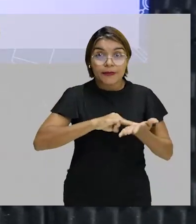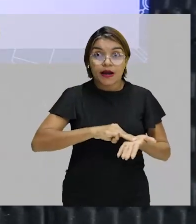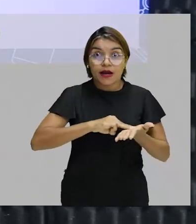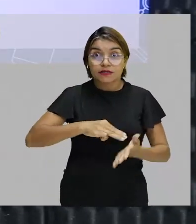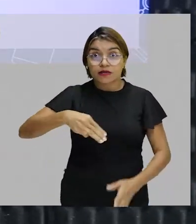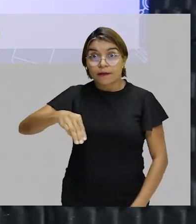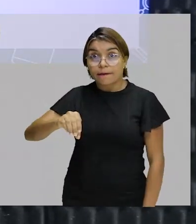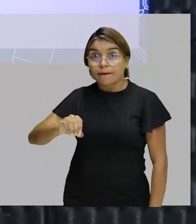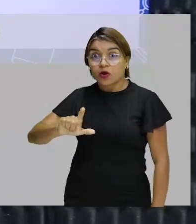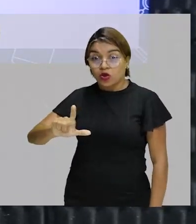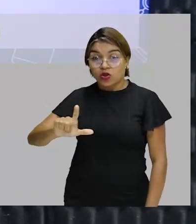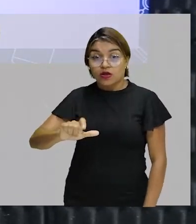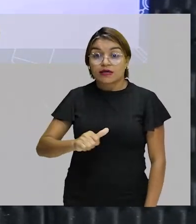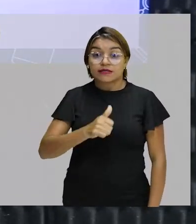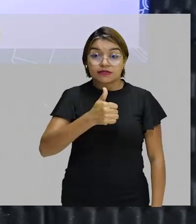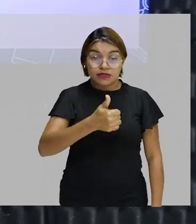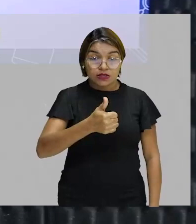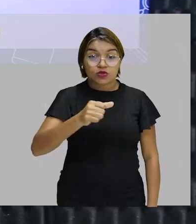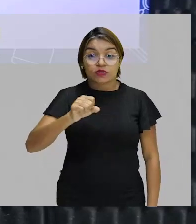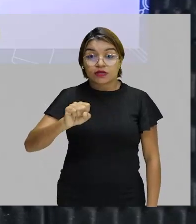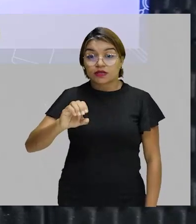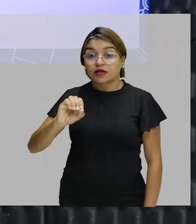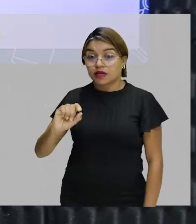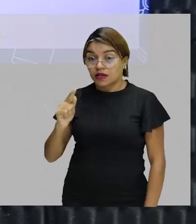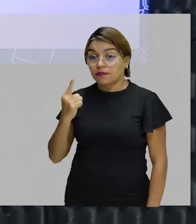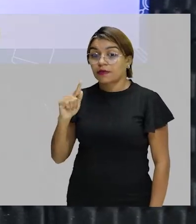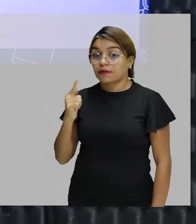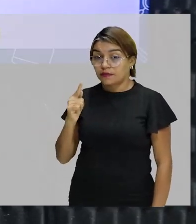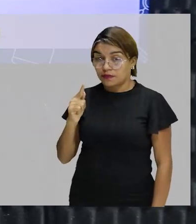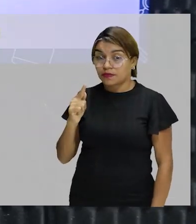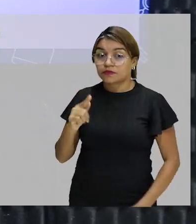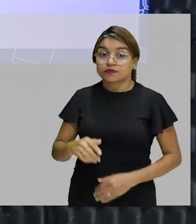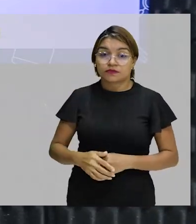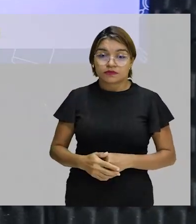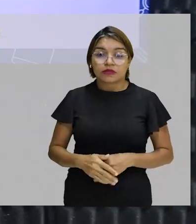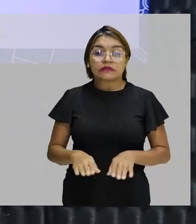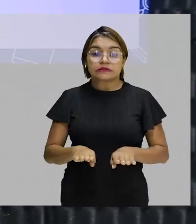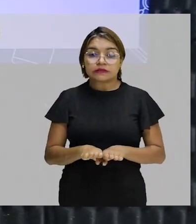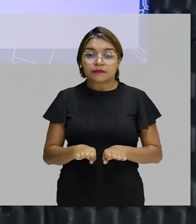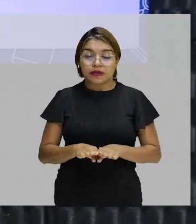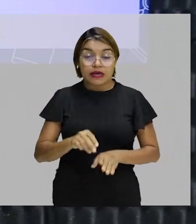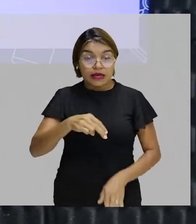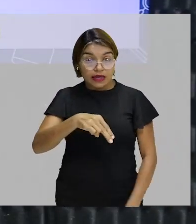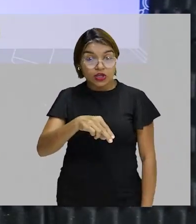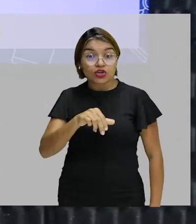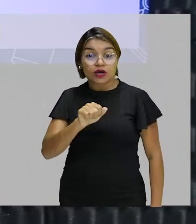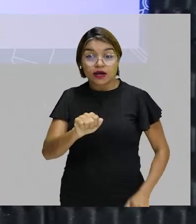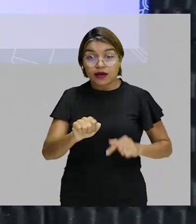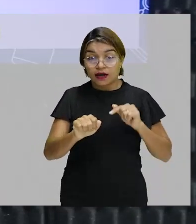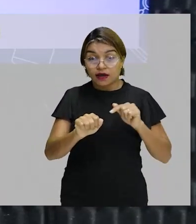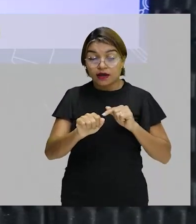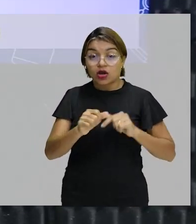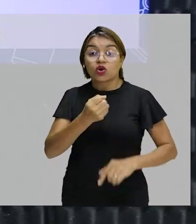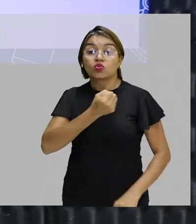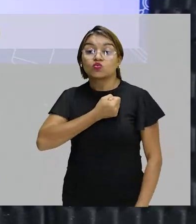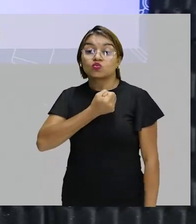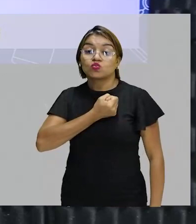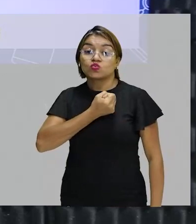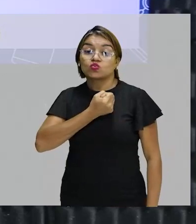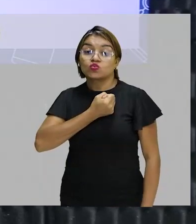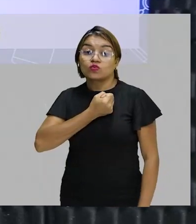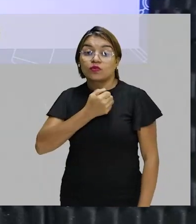180 gramas por mol, né? Para a glicose. E esse Na é o número de